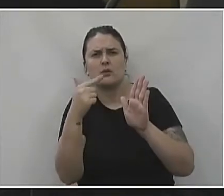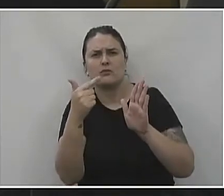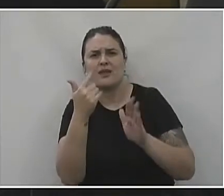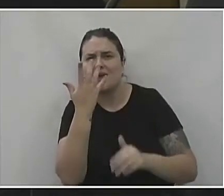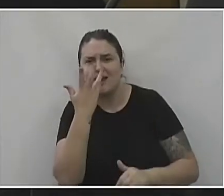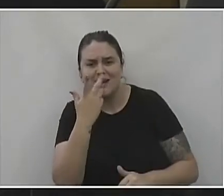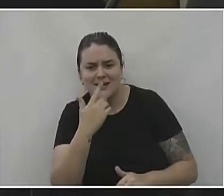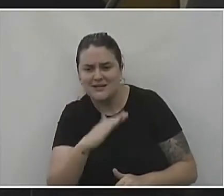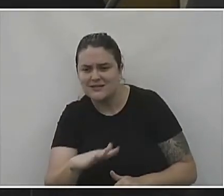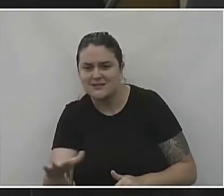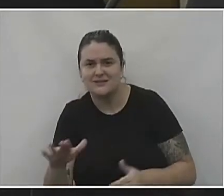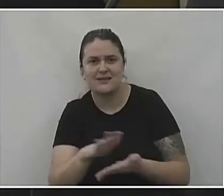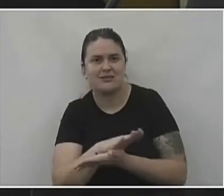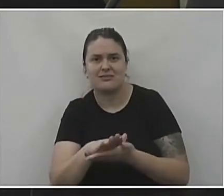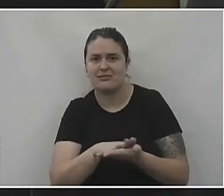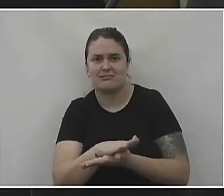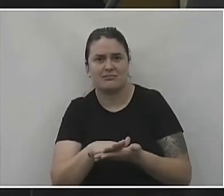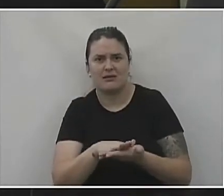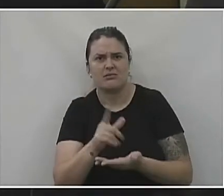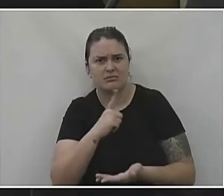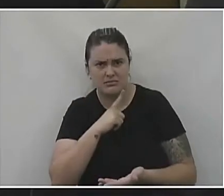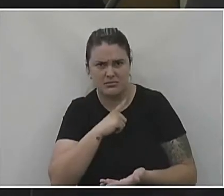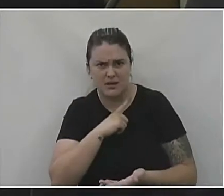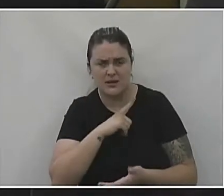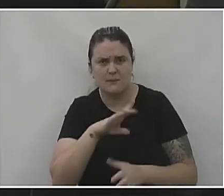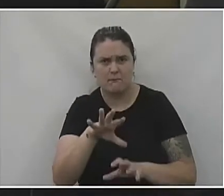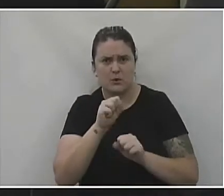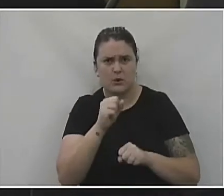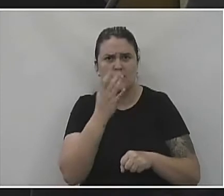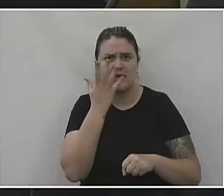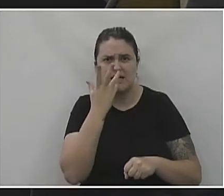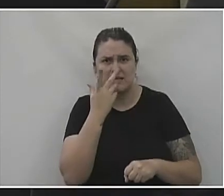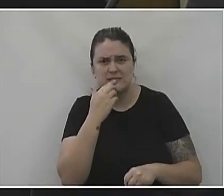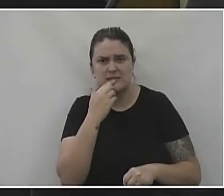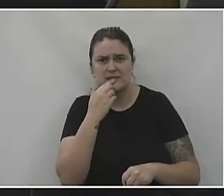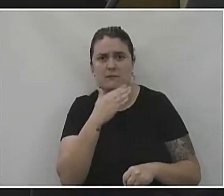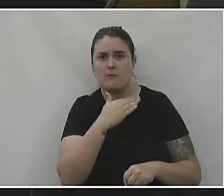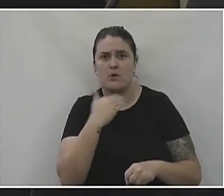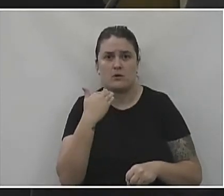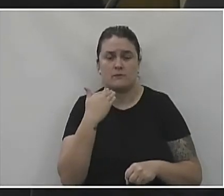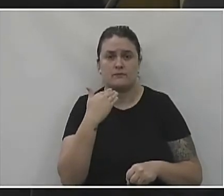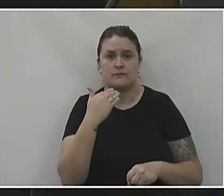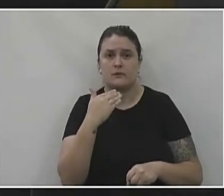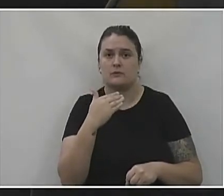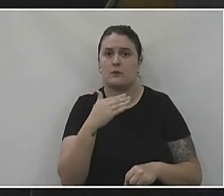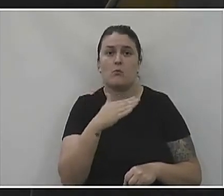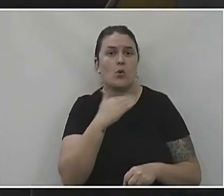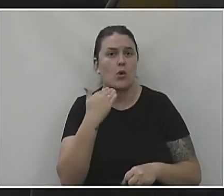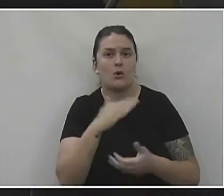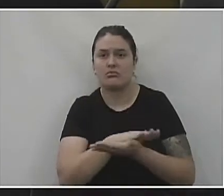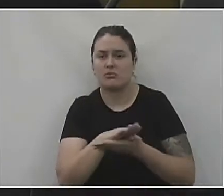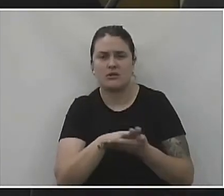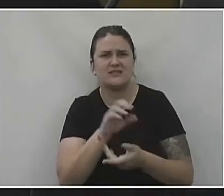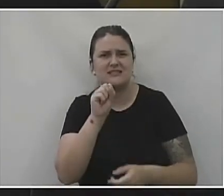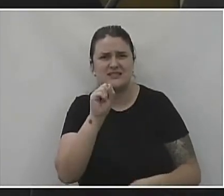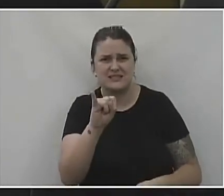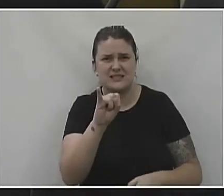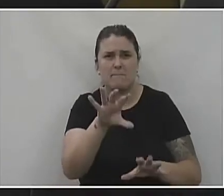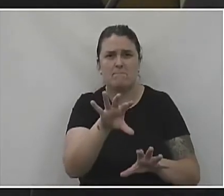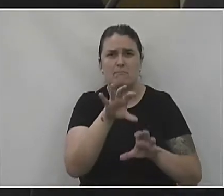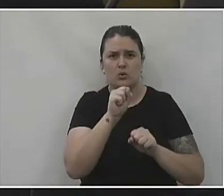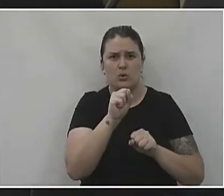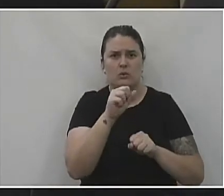de crianças ou tem casos de contaminação e óbito? Não, não. Óbitos nenhum. Então, se não tem casos de